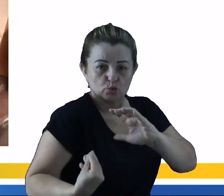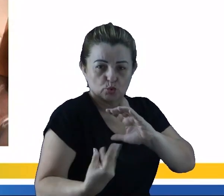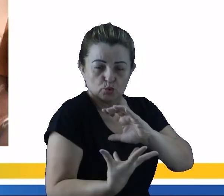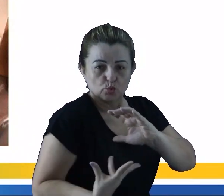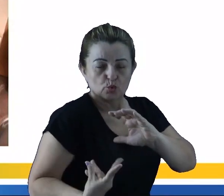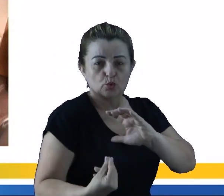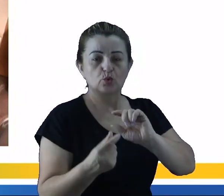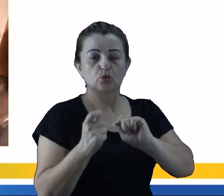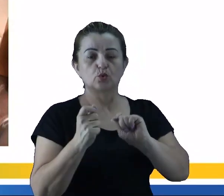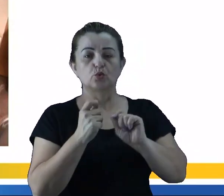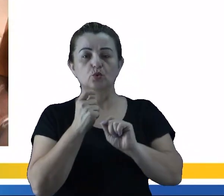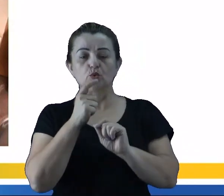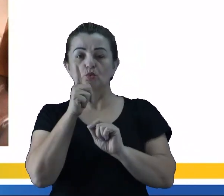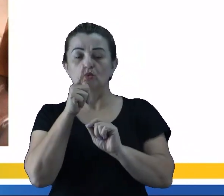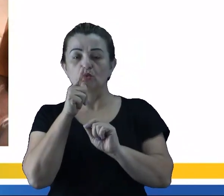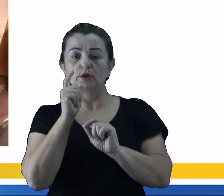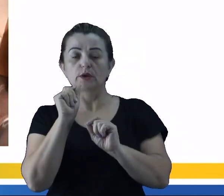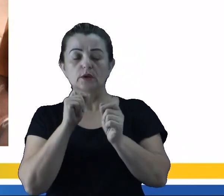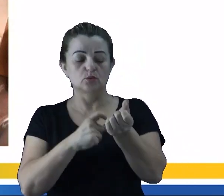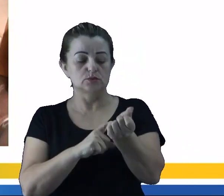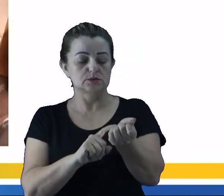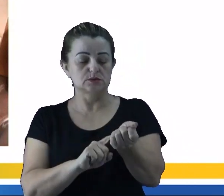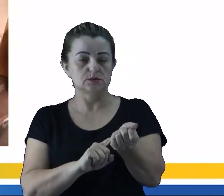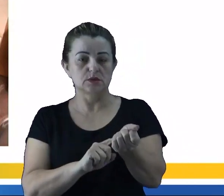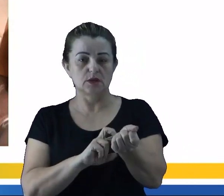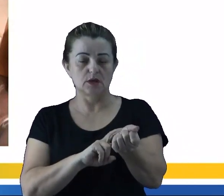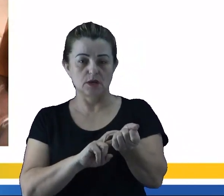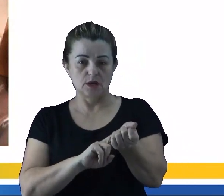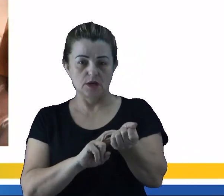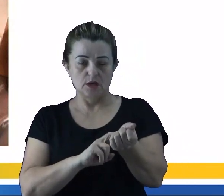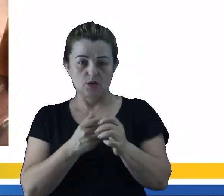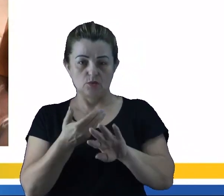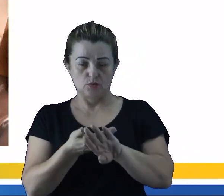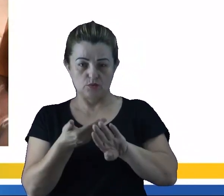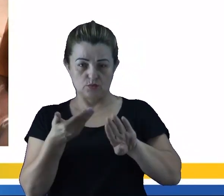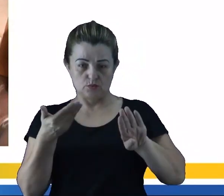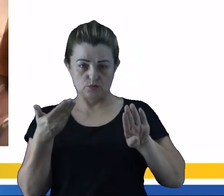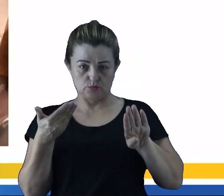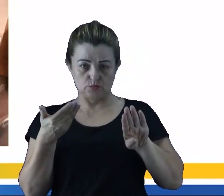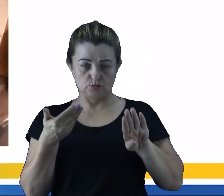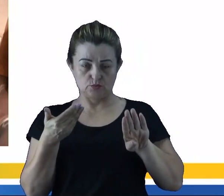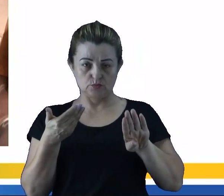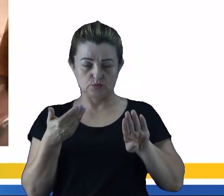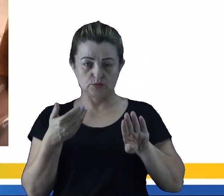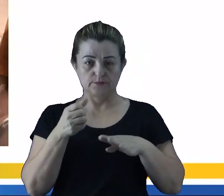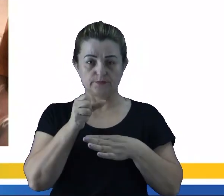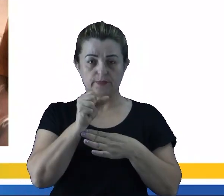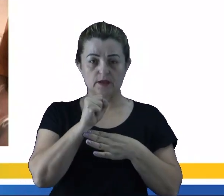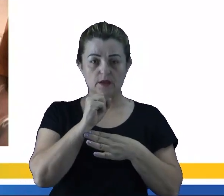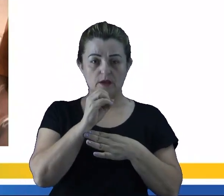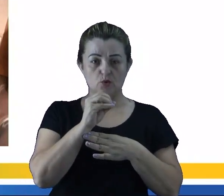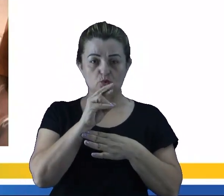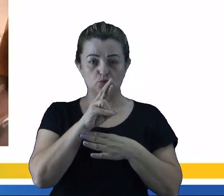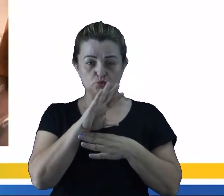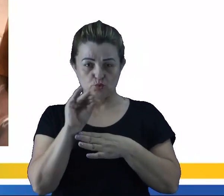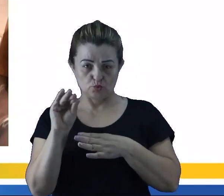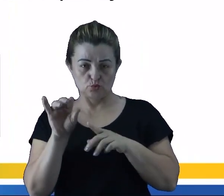sangue para separar a parte sólida da parte líquida, né, que seria o soro e o plasma.